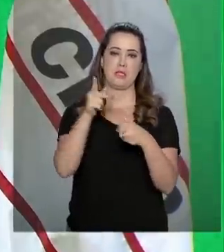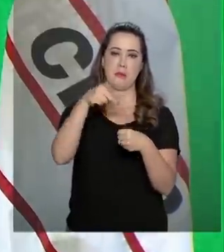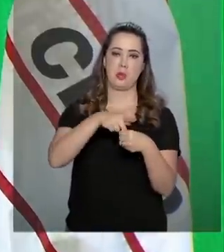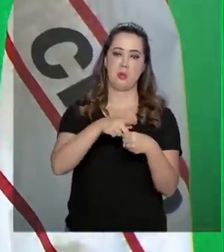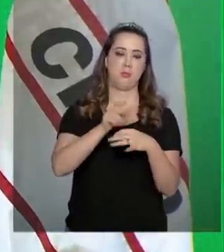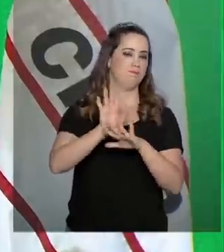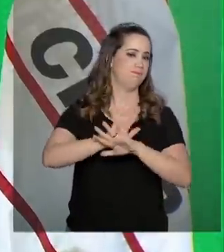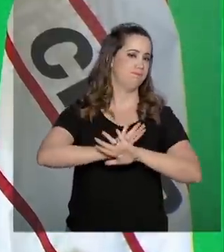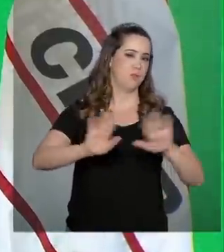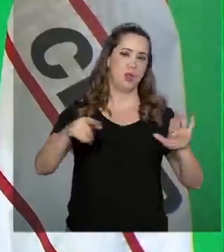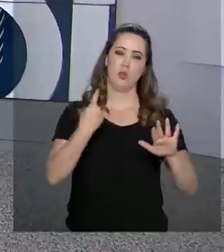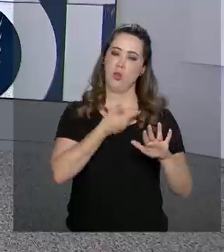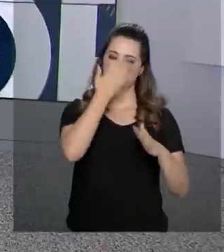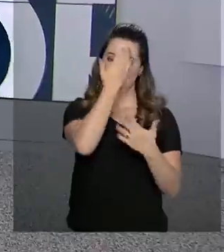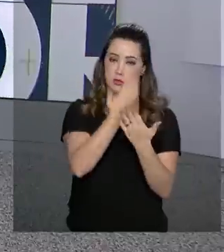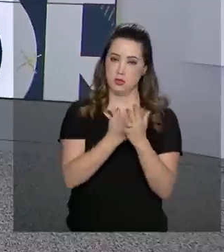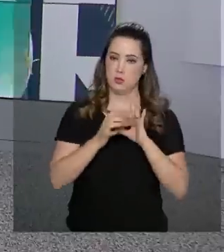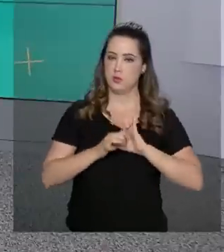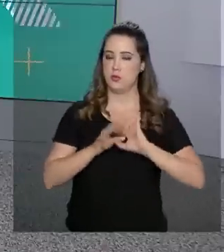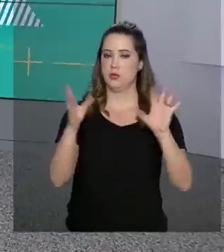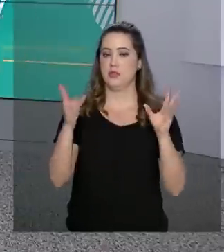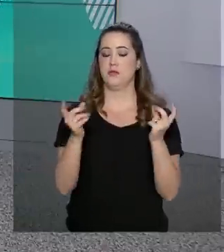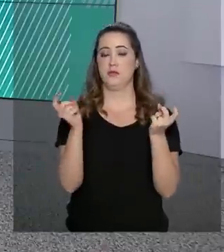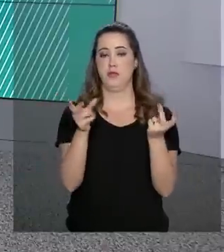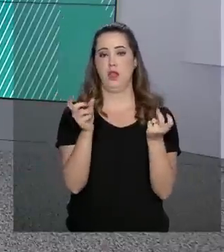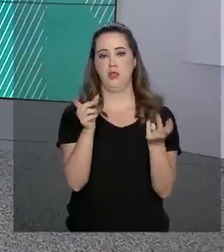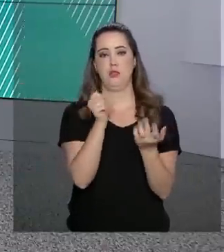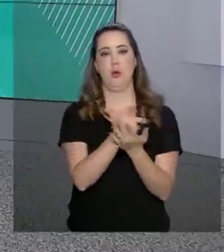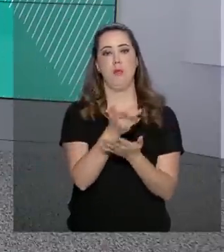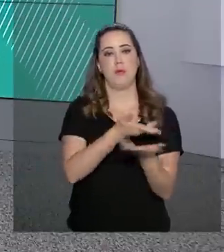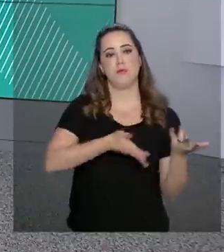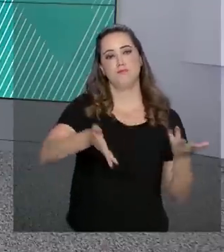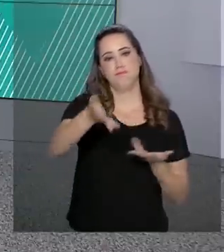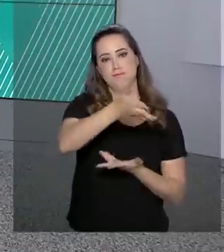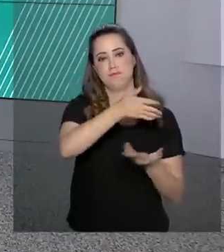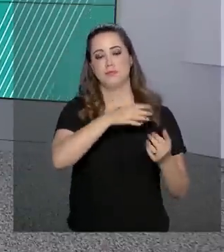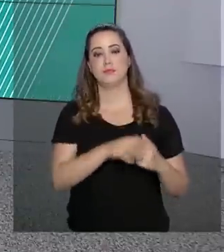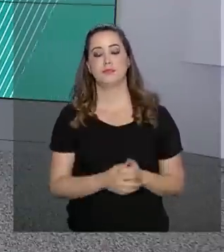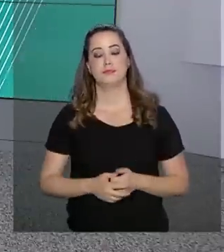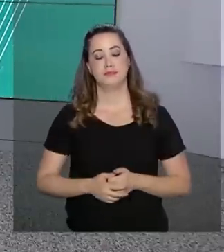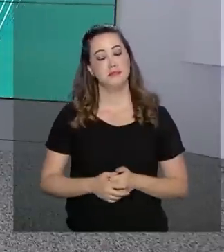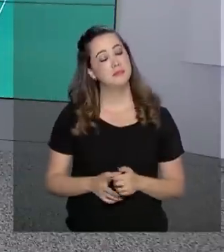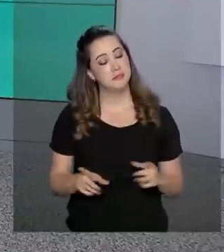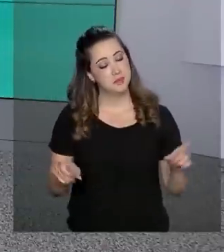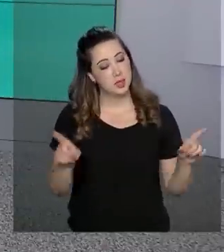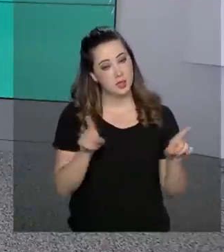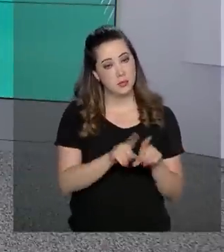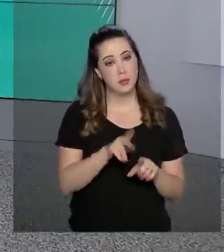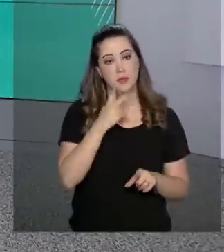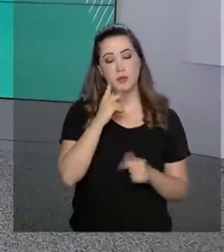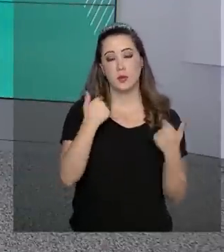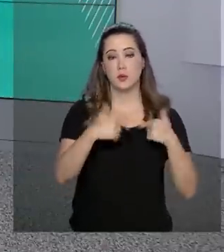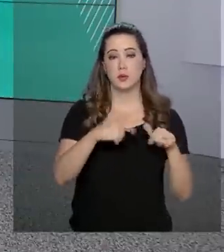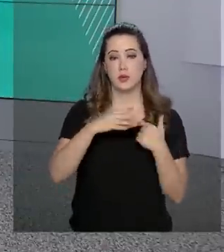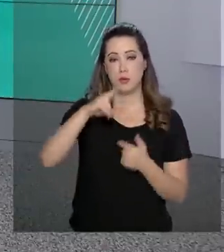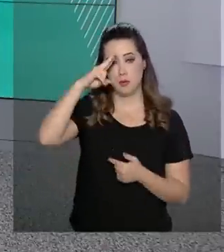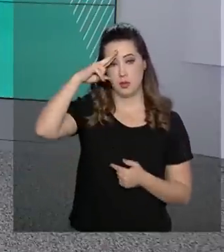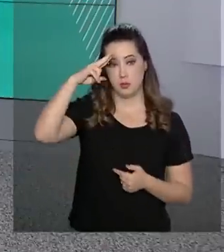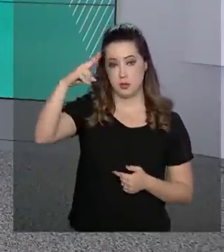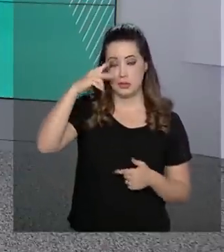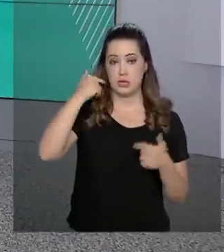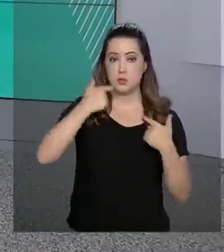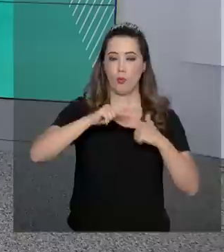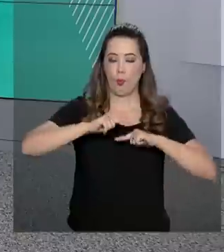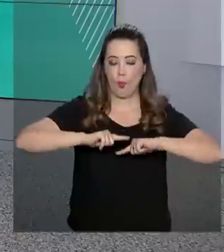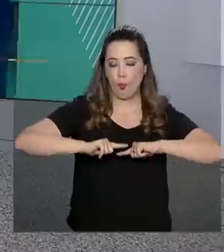Somos pelo livre mercado. O presidente Jair Bolsonaro também destacou o papel do Exército na pavimentação da